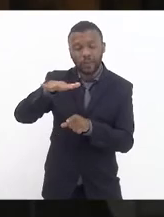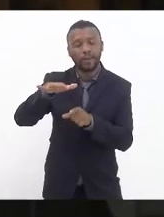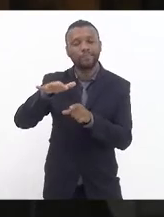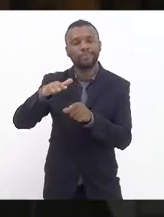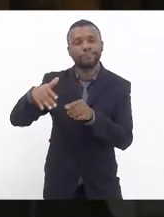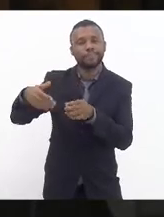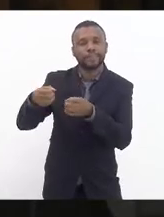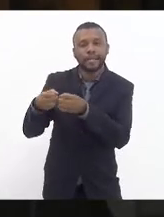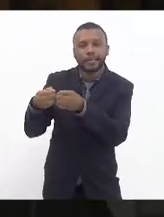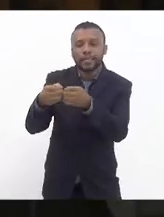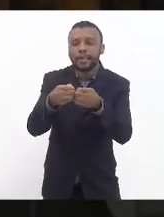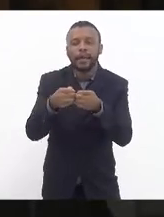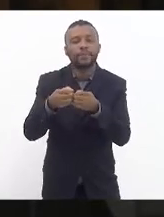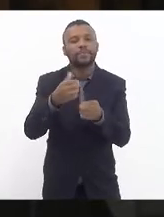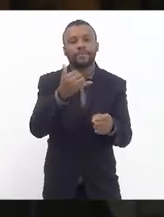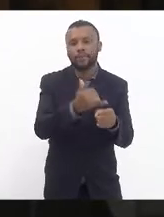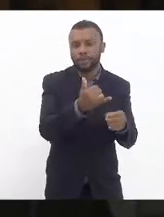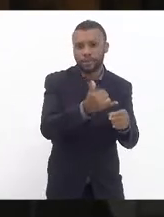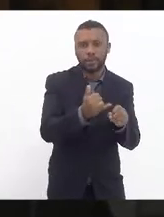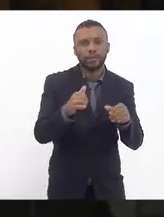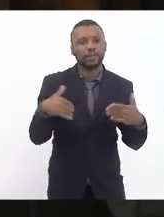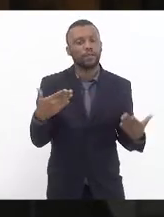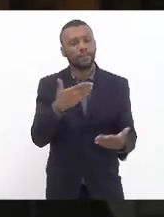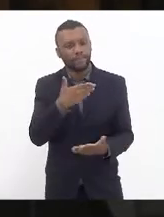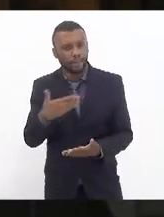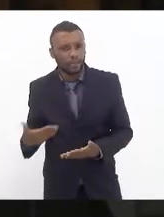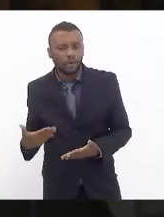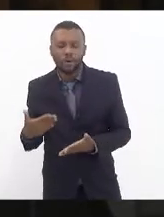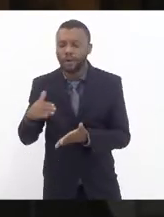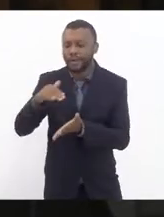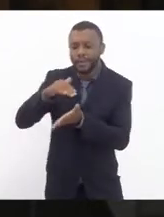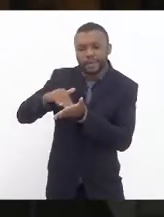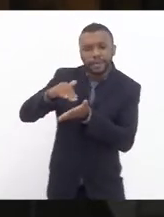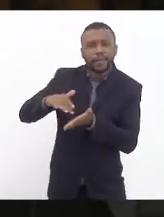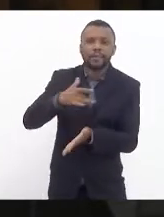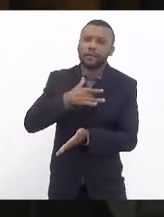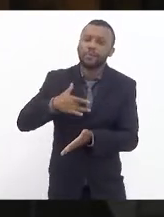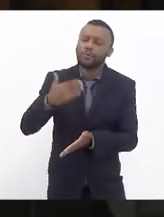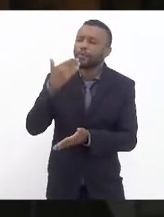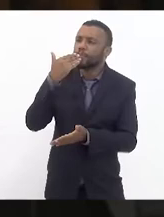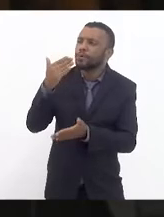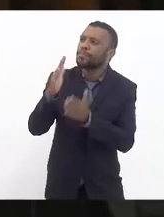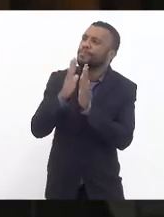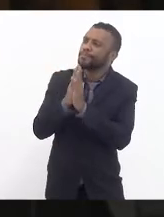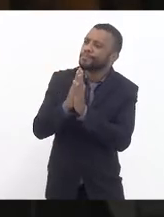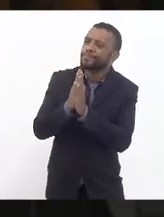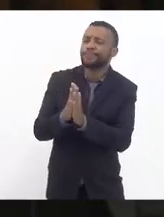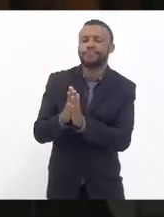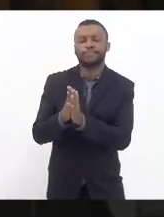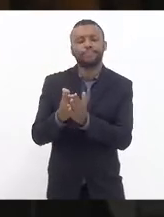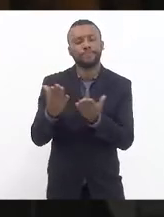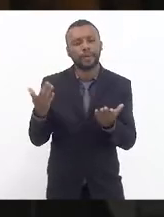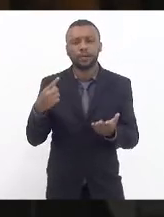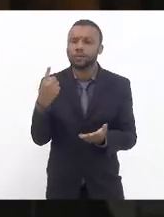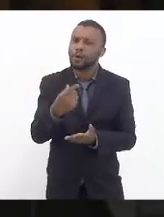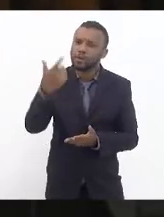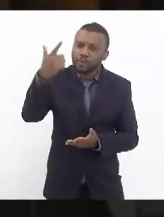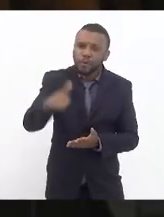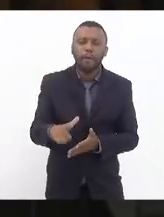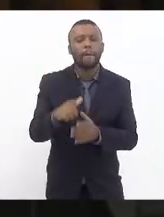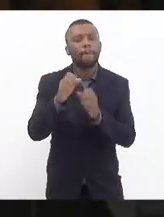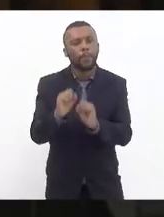Então, senhor governador, senhor secretário estadual de saúde, fica aqui o pedido desse deputado estadual para que possamos novamente